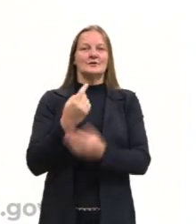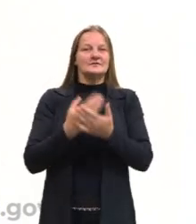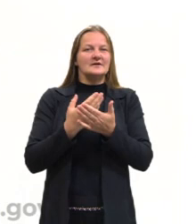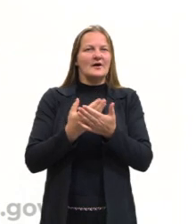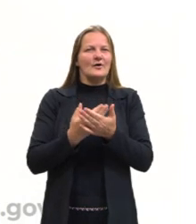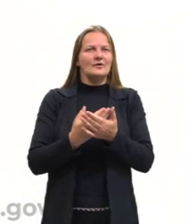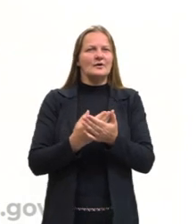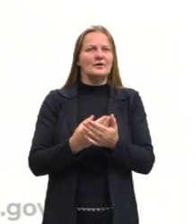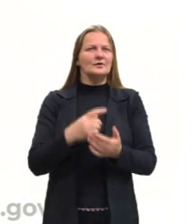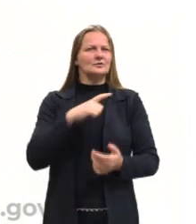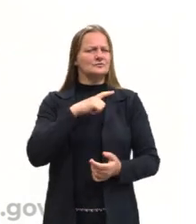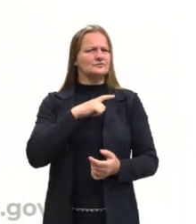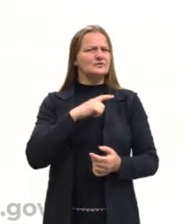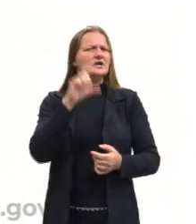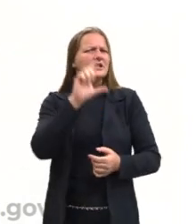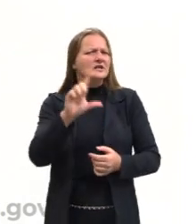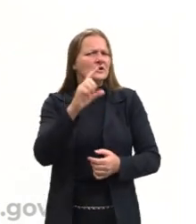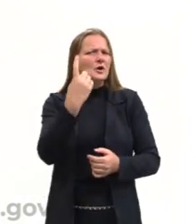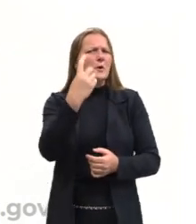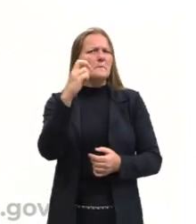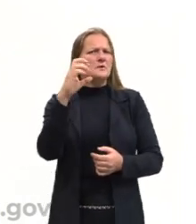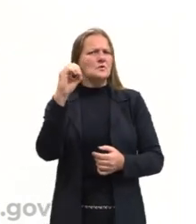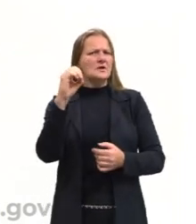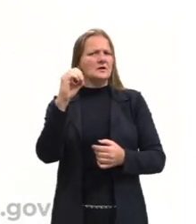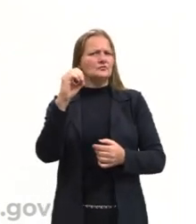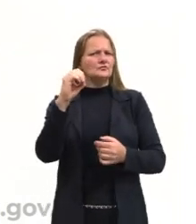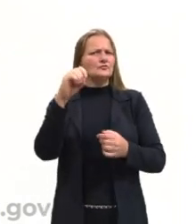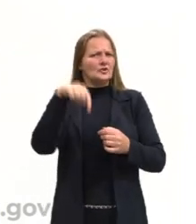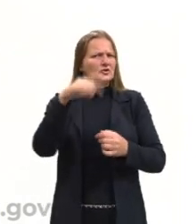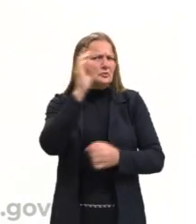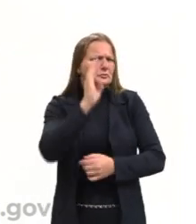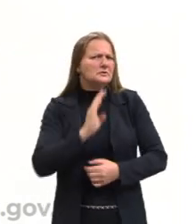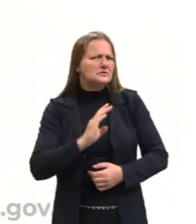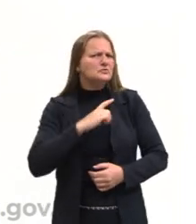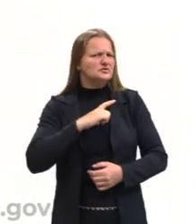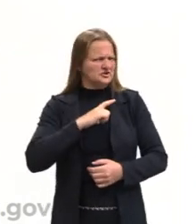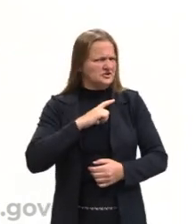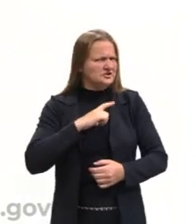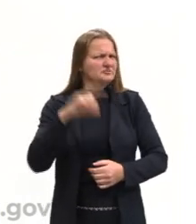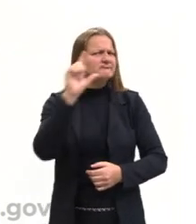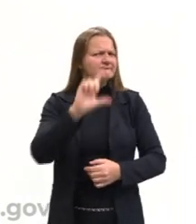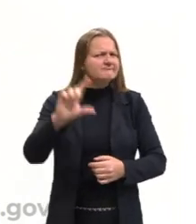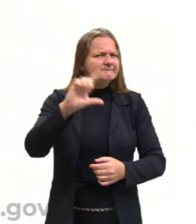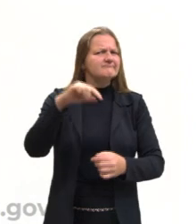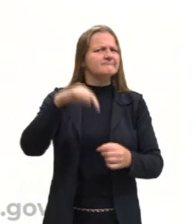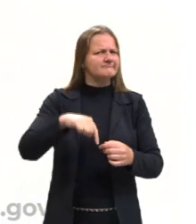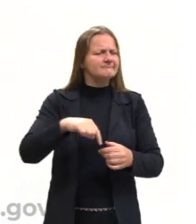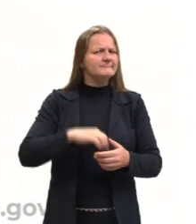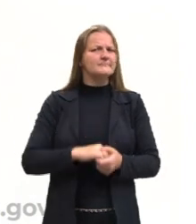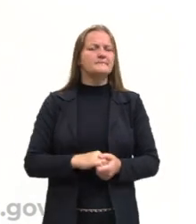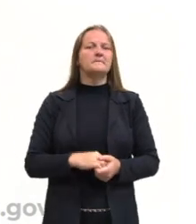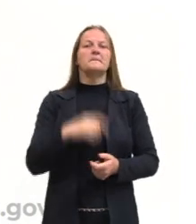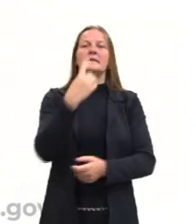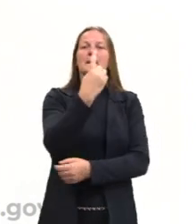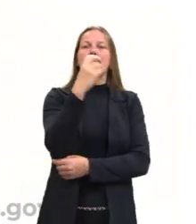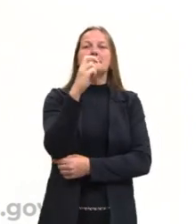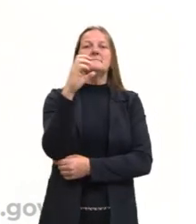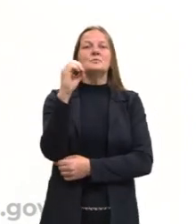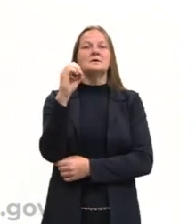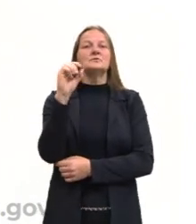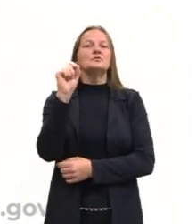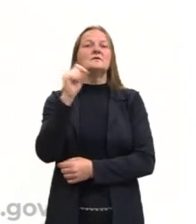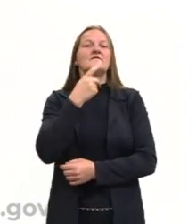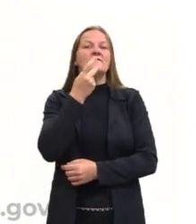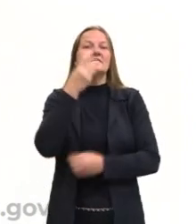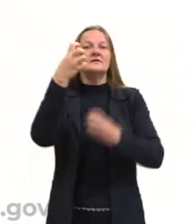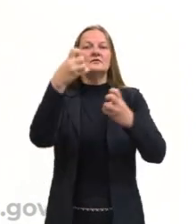é, existia literatura em 1500 no Brasil? Será que existia literatura em 1500? Quando a gente fala em 1500, do que a gente está falando?